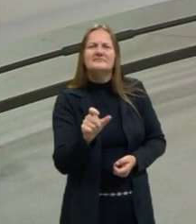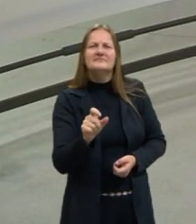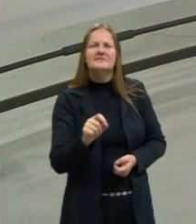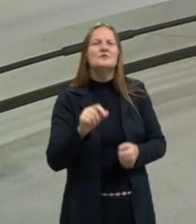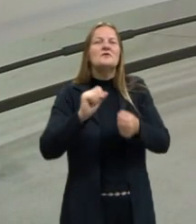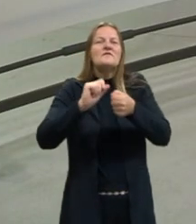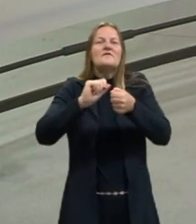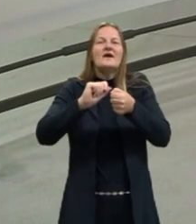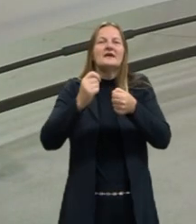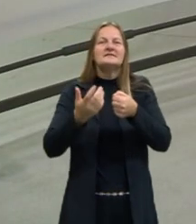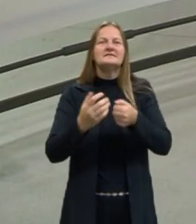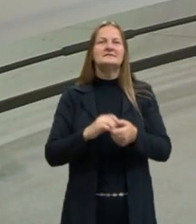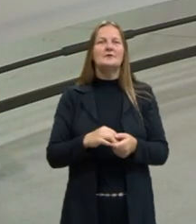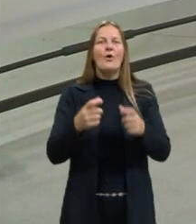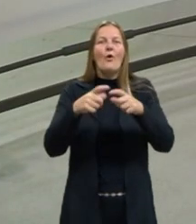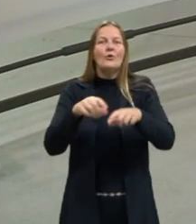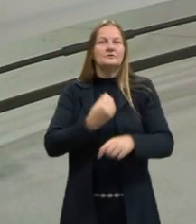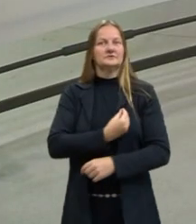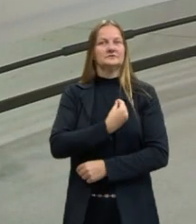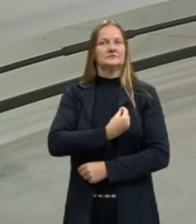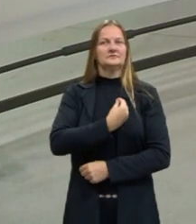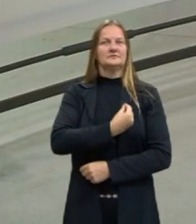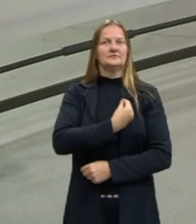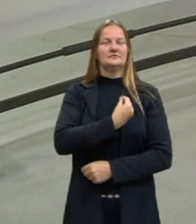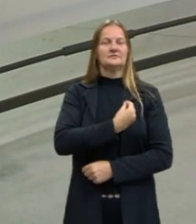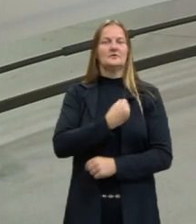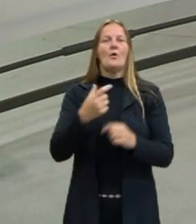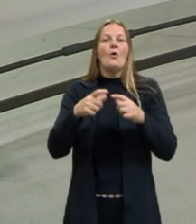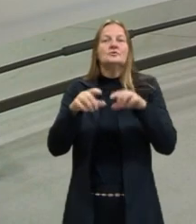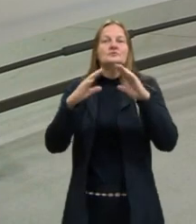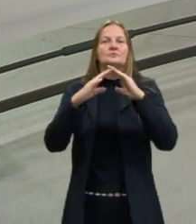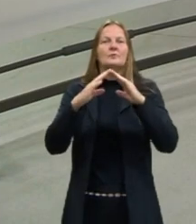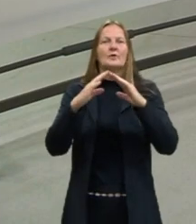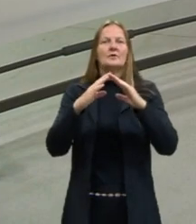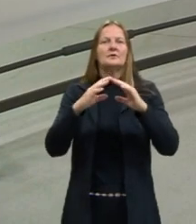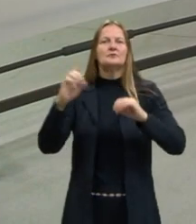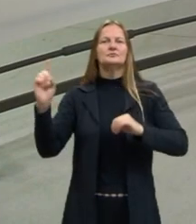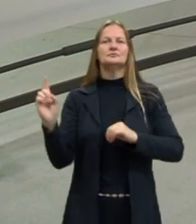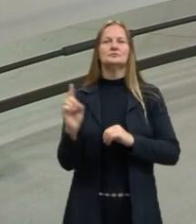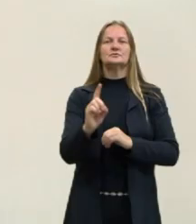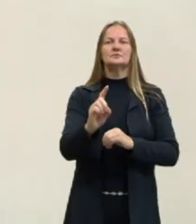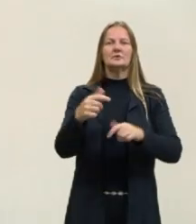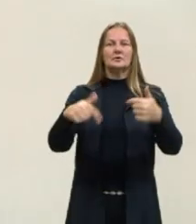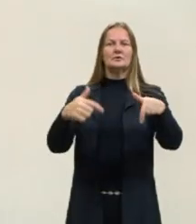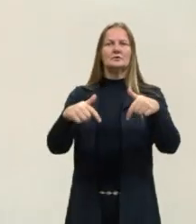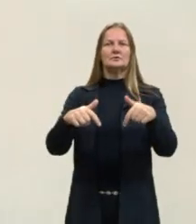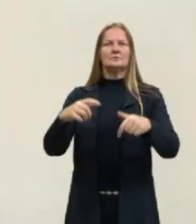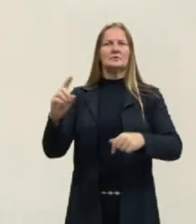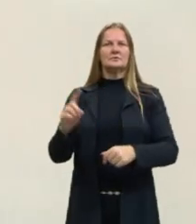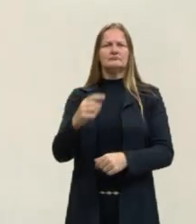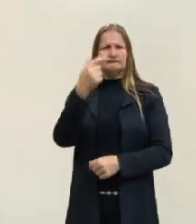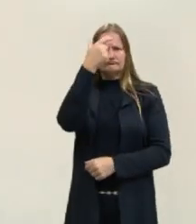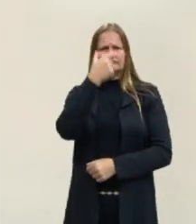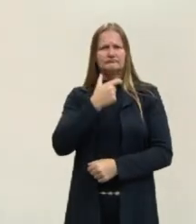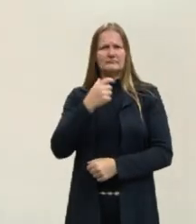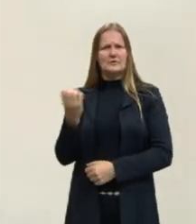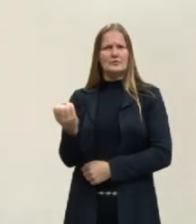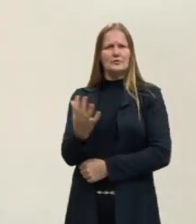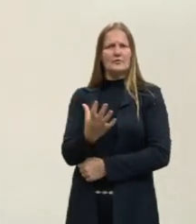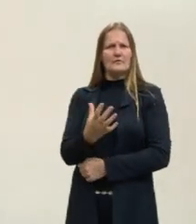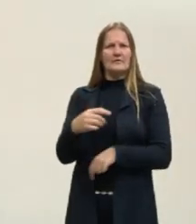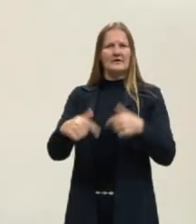será que faz? Aonde vive? Onde mora? Imagina chegando lá no teu trabalho, uma pessoa nova,